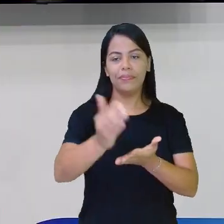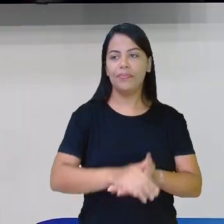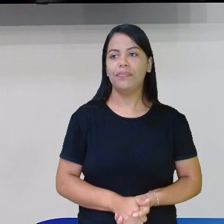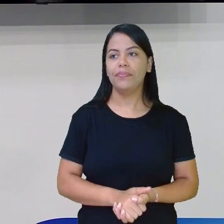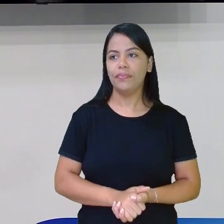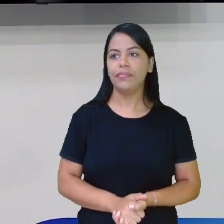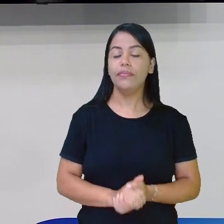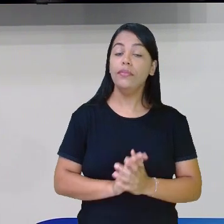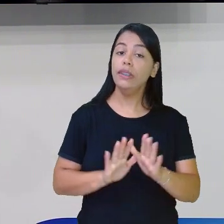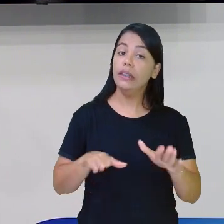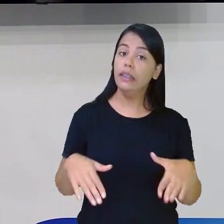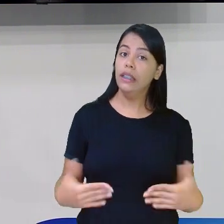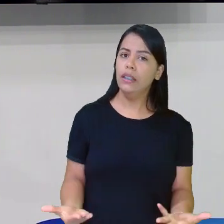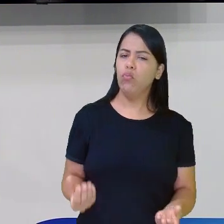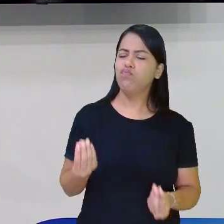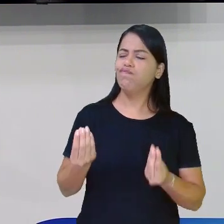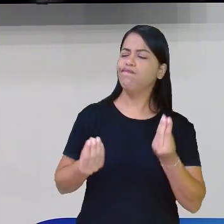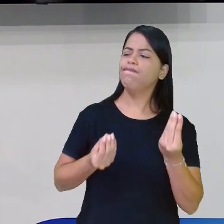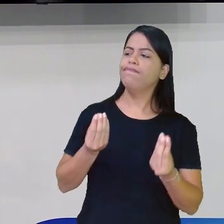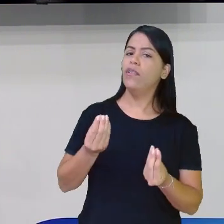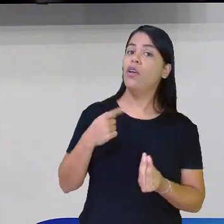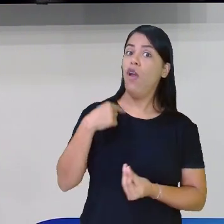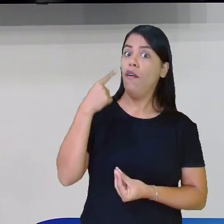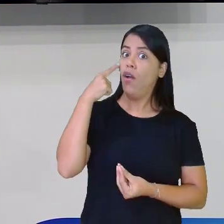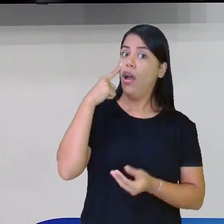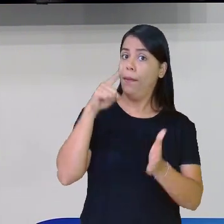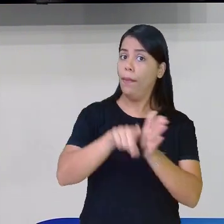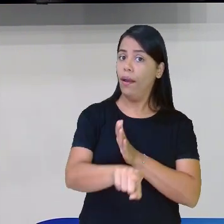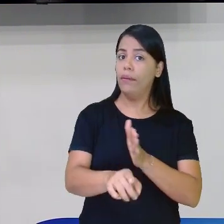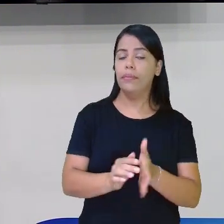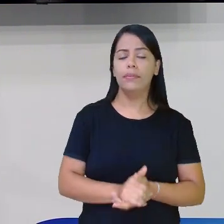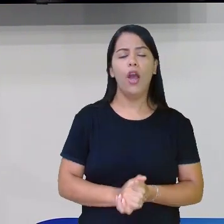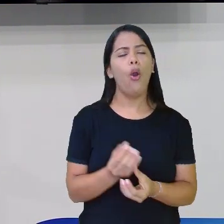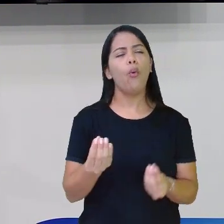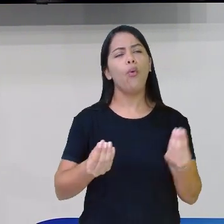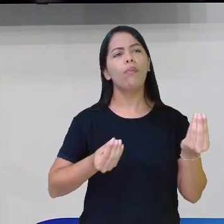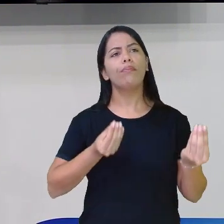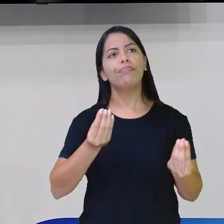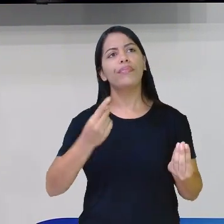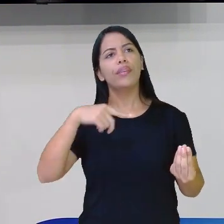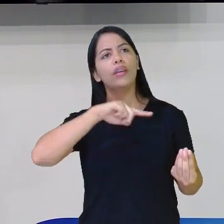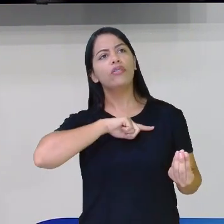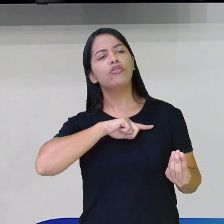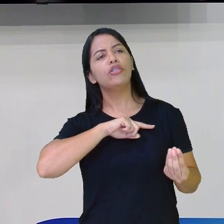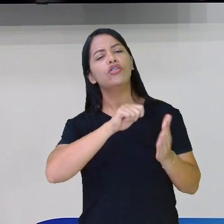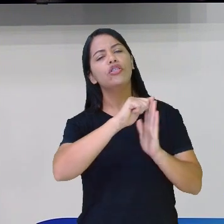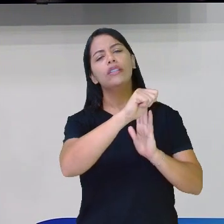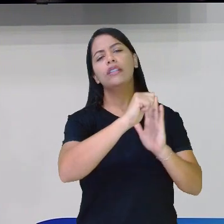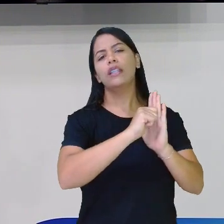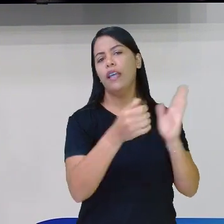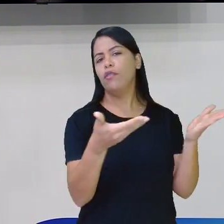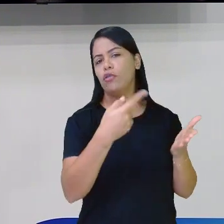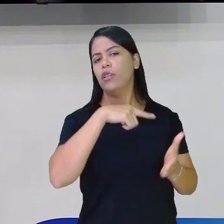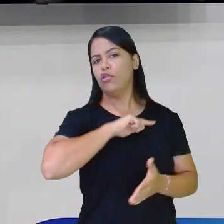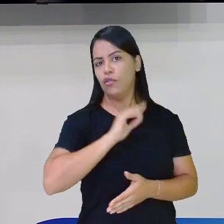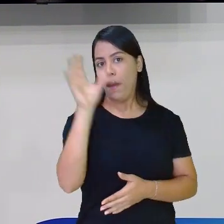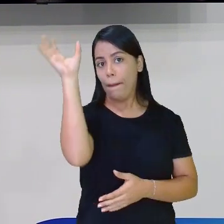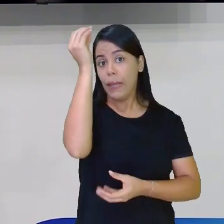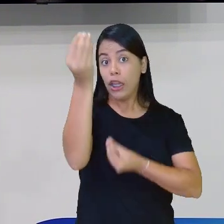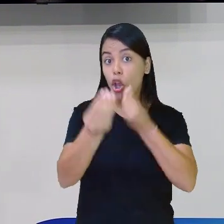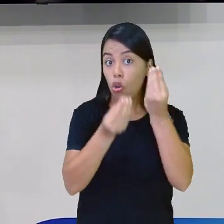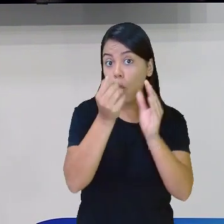Então, como se escreve? Olha a pergunta aí, como se escreve? A gente hoje vai aprender como se